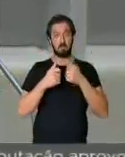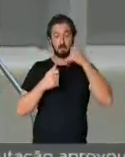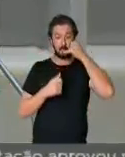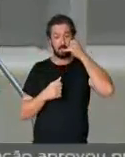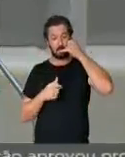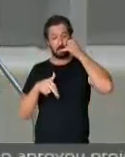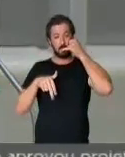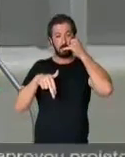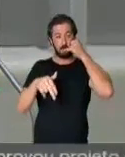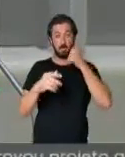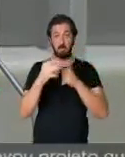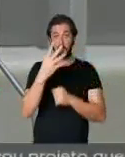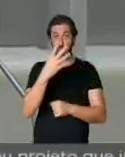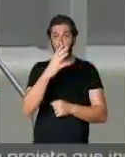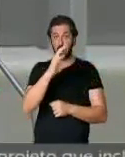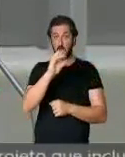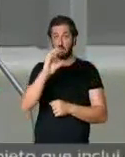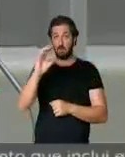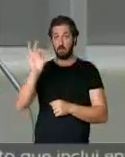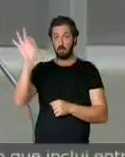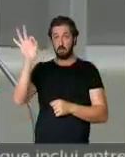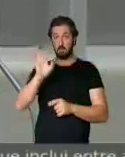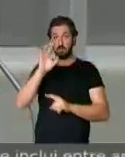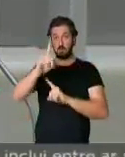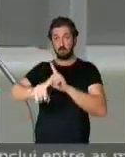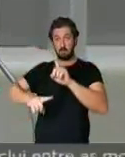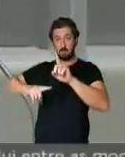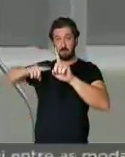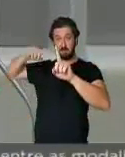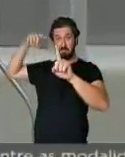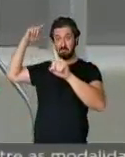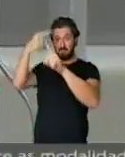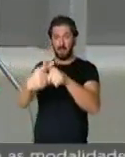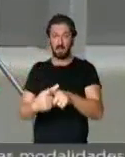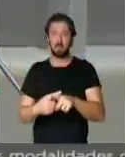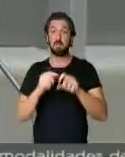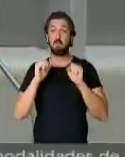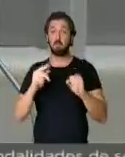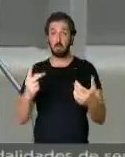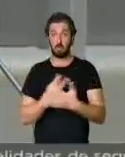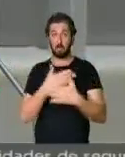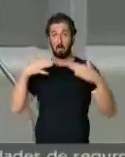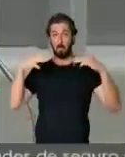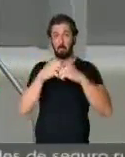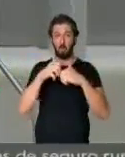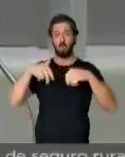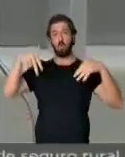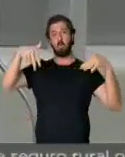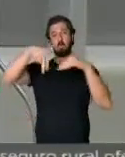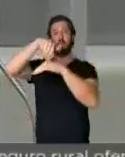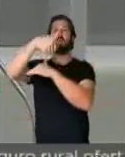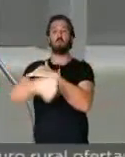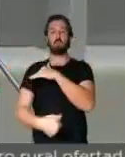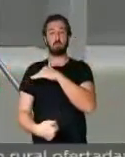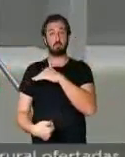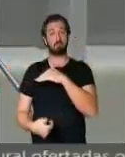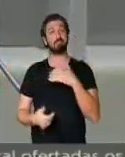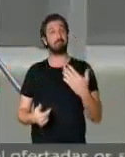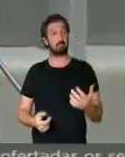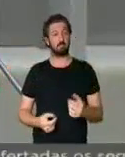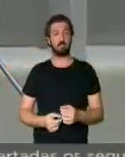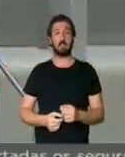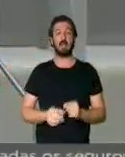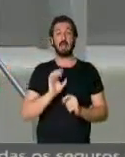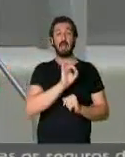400% as chances de acidente e um em cada três